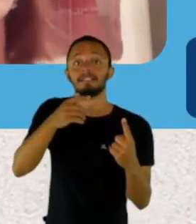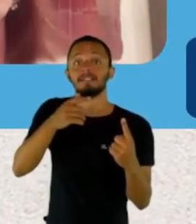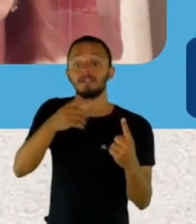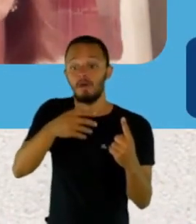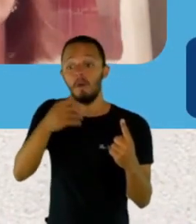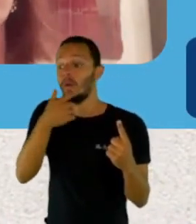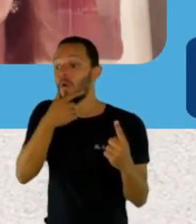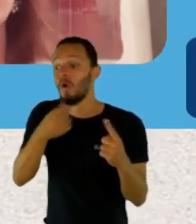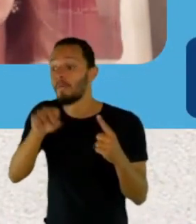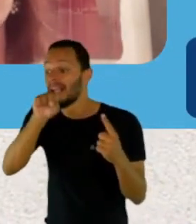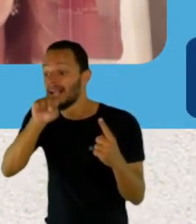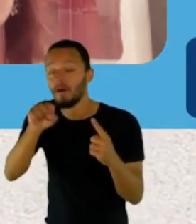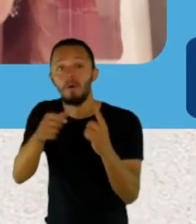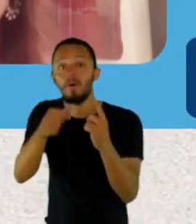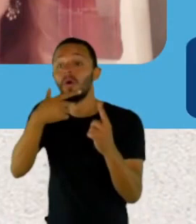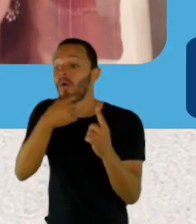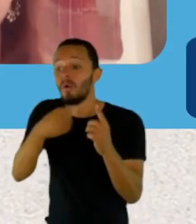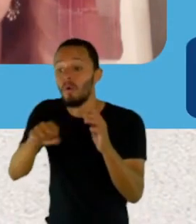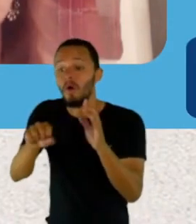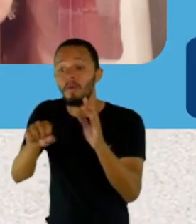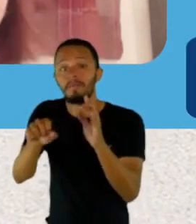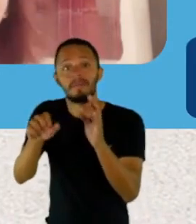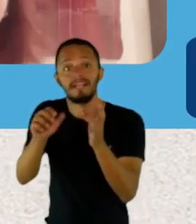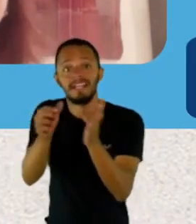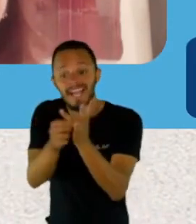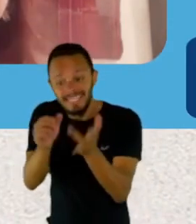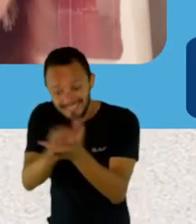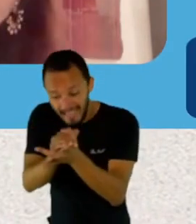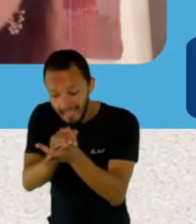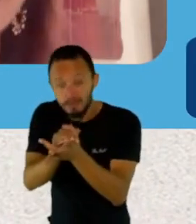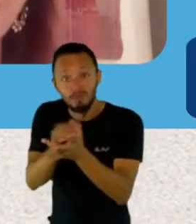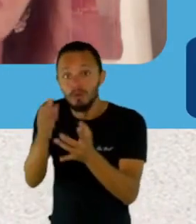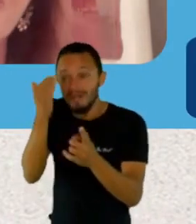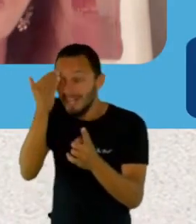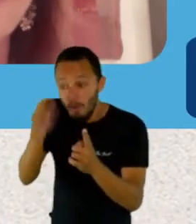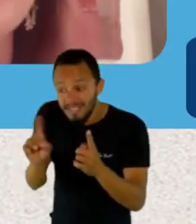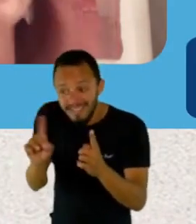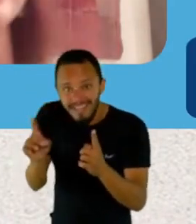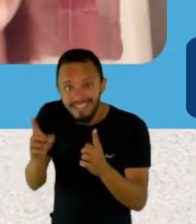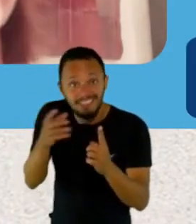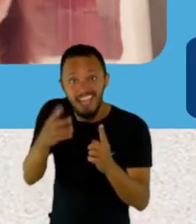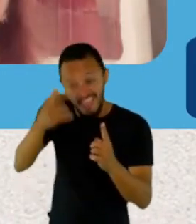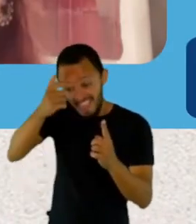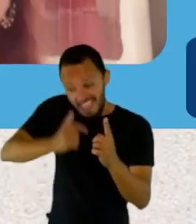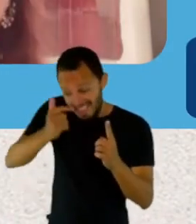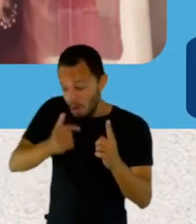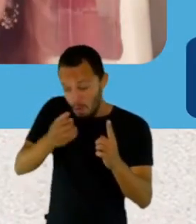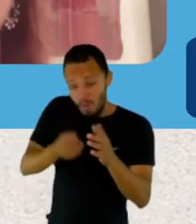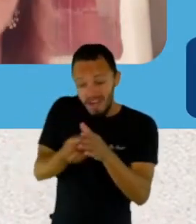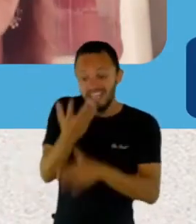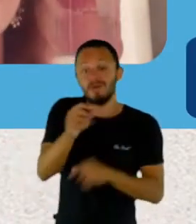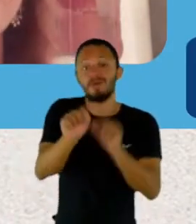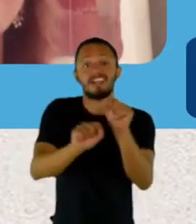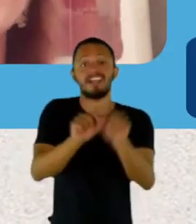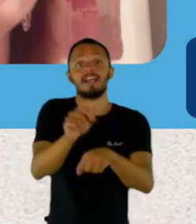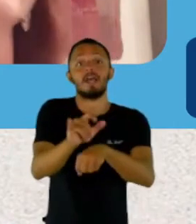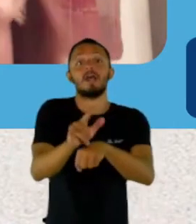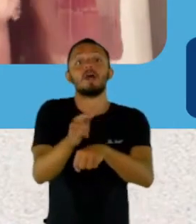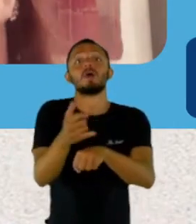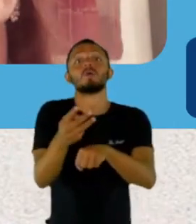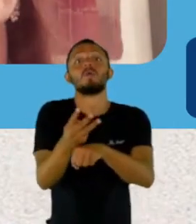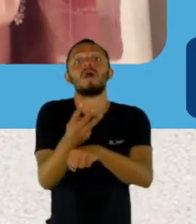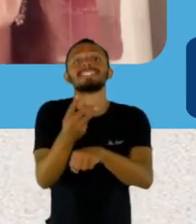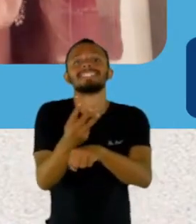Então, eu criei um grupo de WhatsApp para mim. Então, eu converso comigo, escuto aquilo. Depois eu me acalmo. Gente, a gente está nesse nível de loucura.